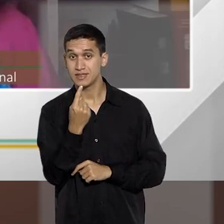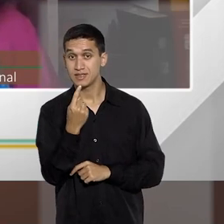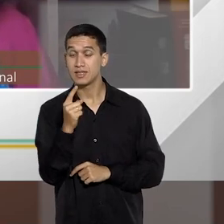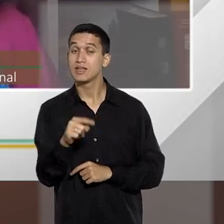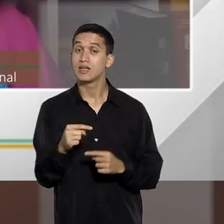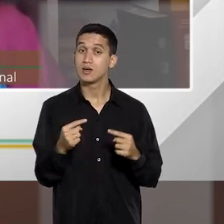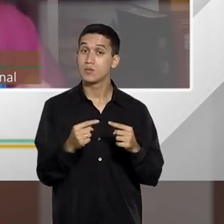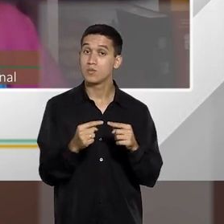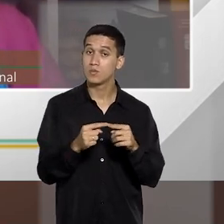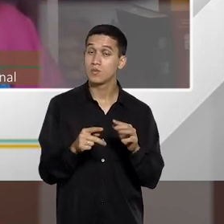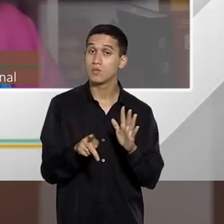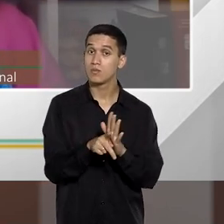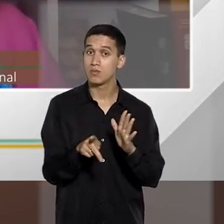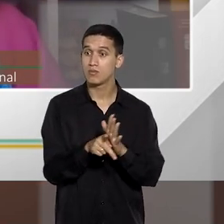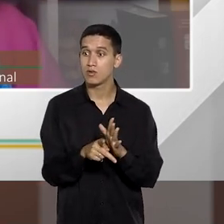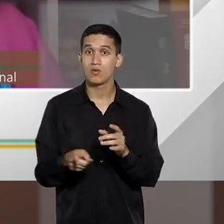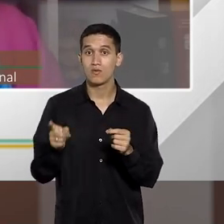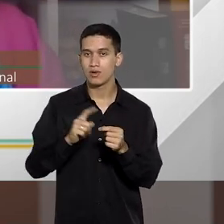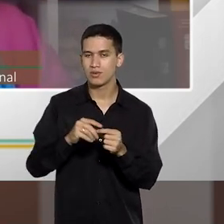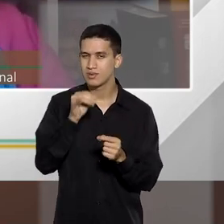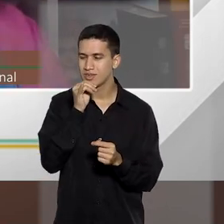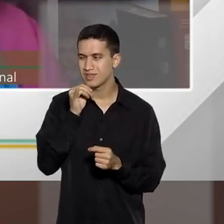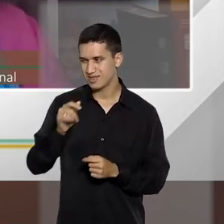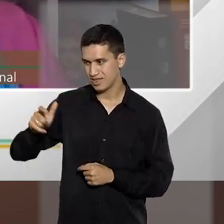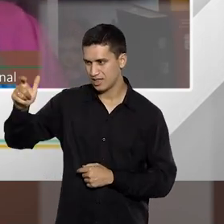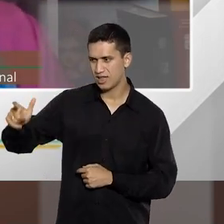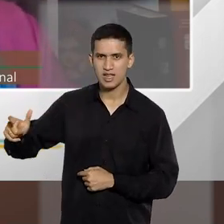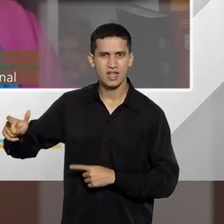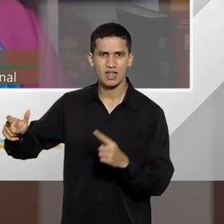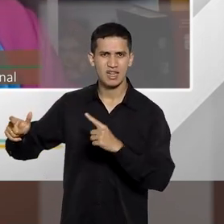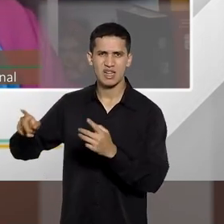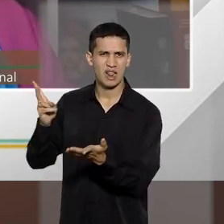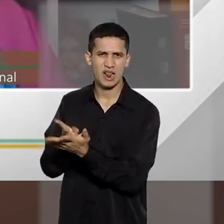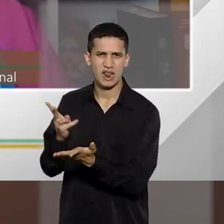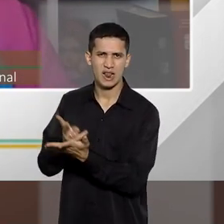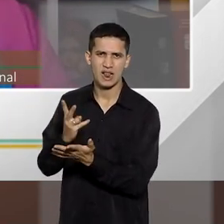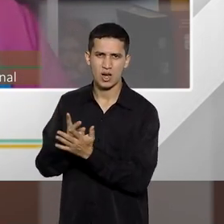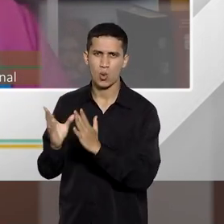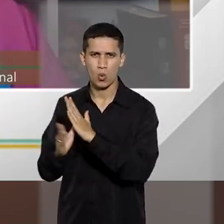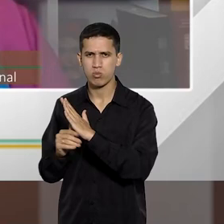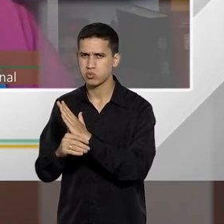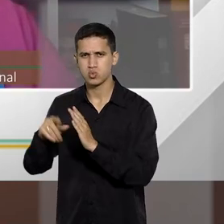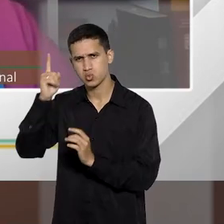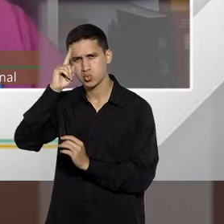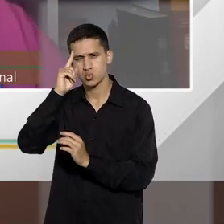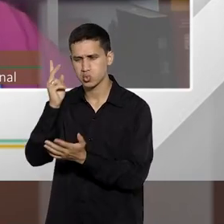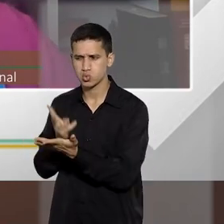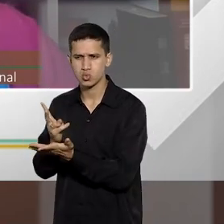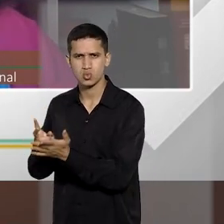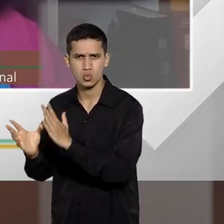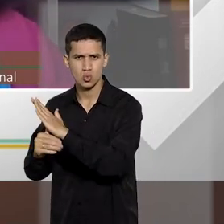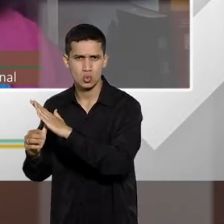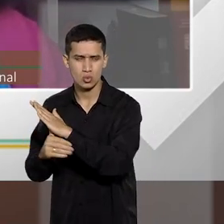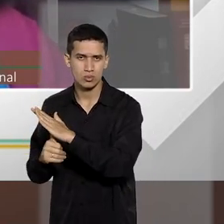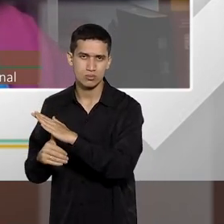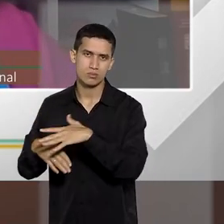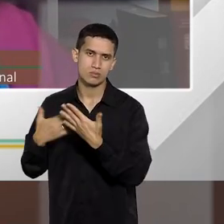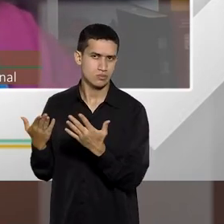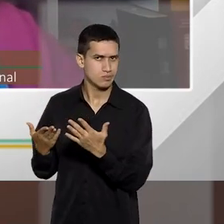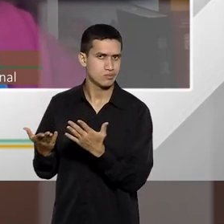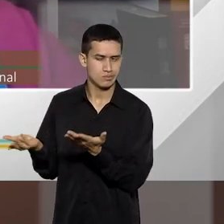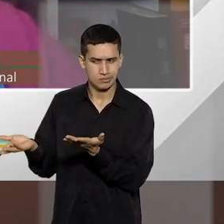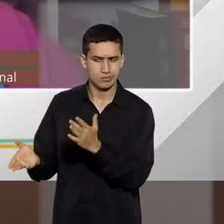da reiteração, é aquele cara que vive do crime. Sabe aquele cara que furta toda hora? Então, o furto é um crime do qual caberia a ANPP,